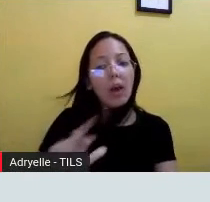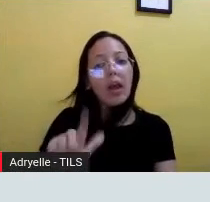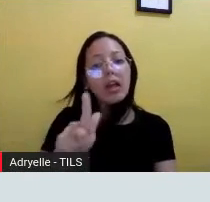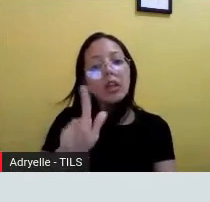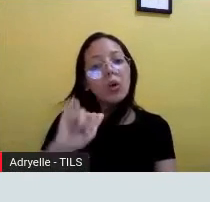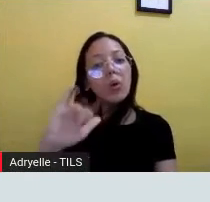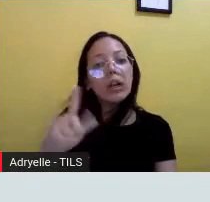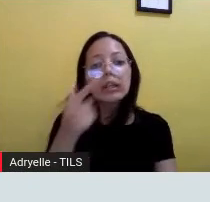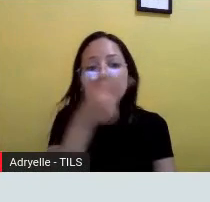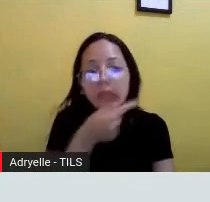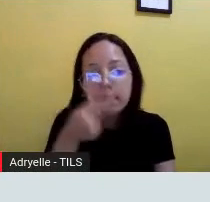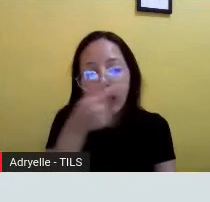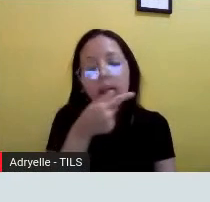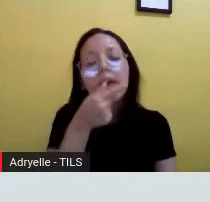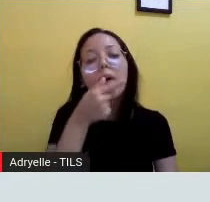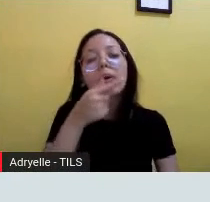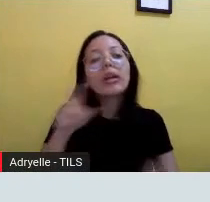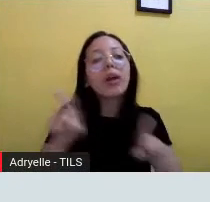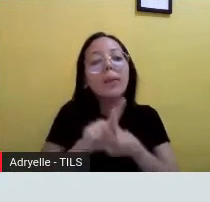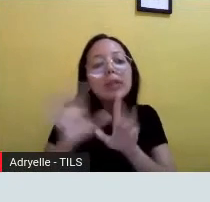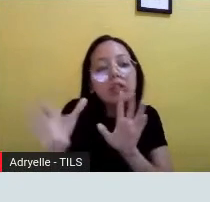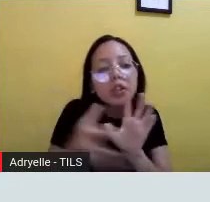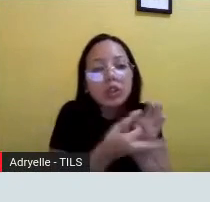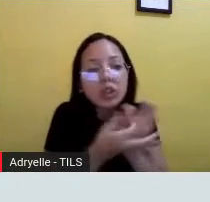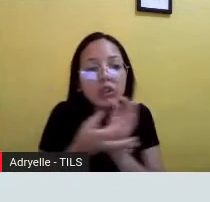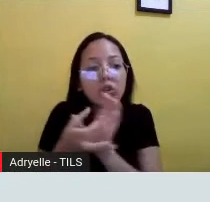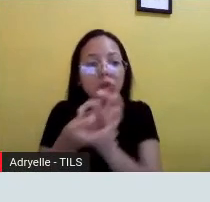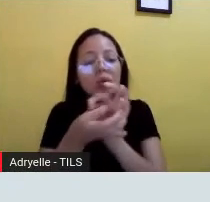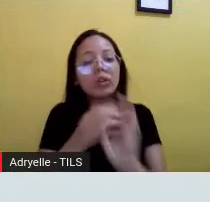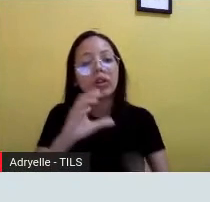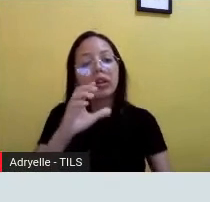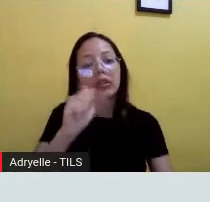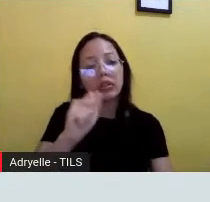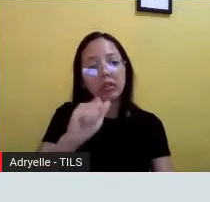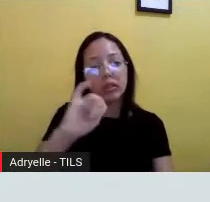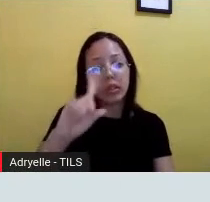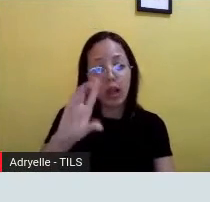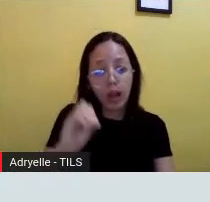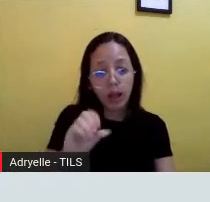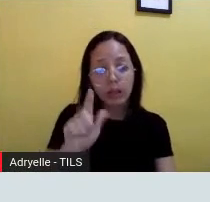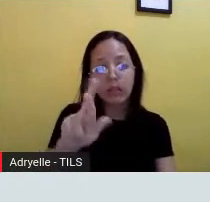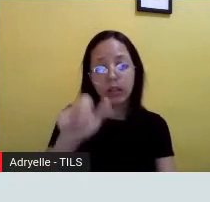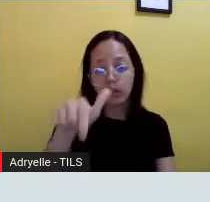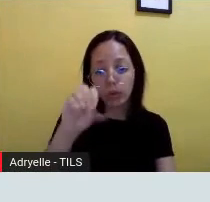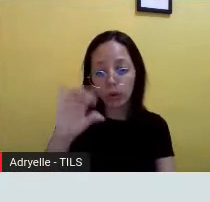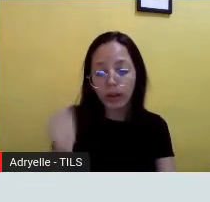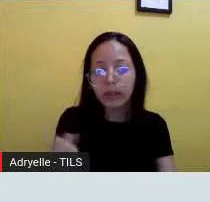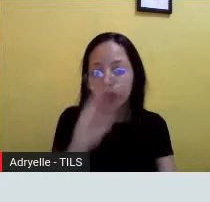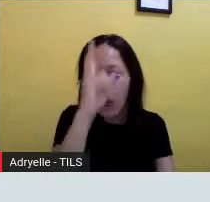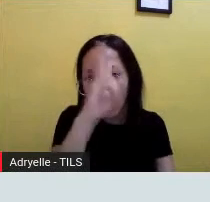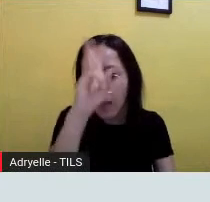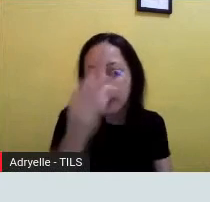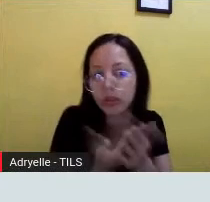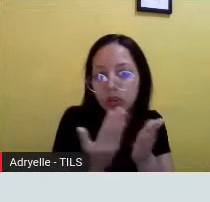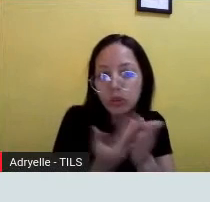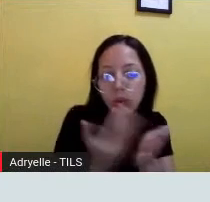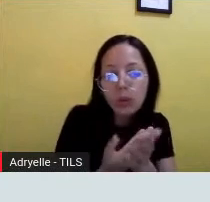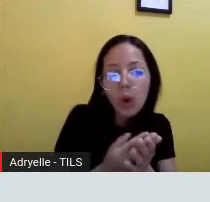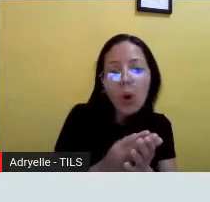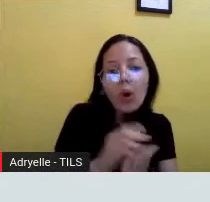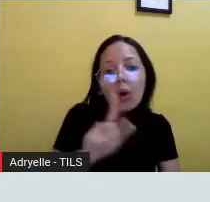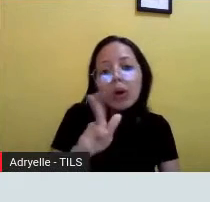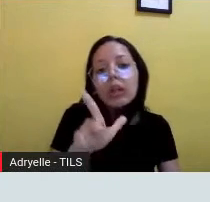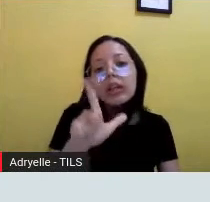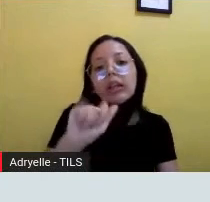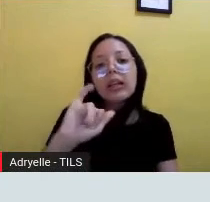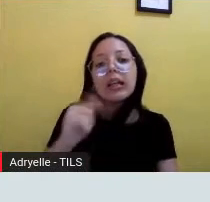uma ou mais moléculas de ácidos graxos. Então a associação, ela vai ocorrer praticamente da mesma forma que a gente viu o glicerídeo. Mas não pode ser chamada de